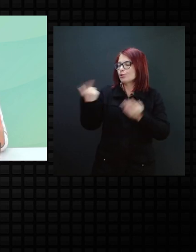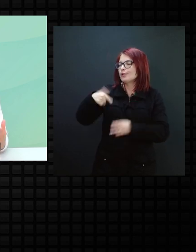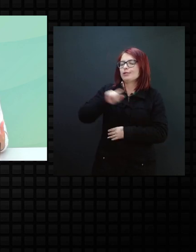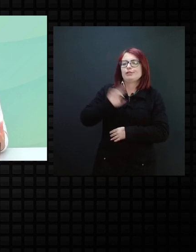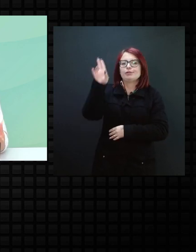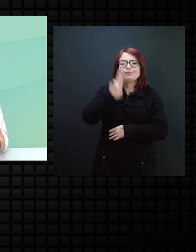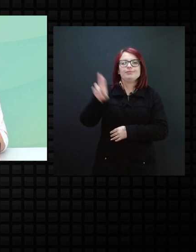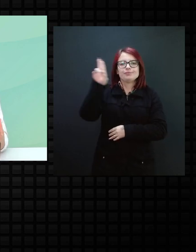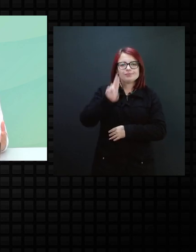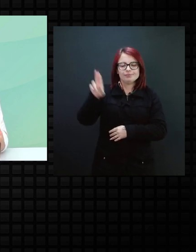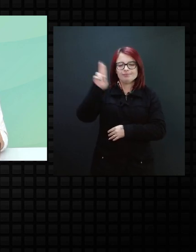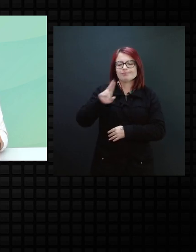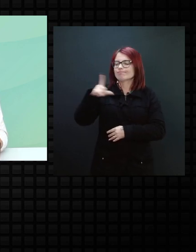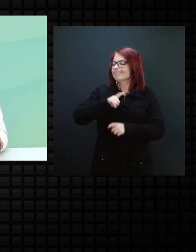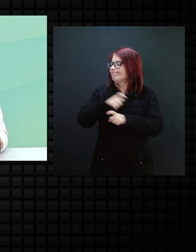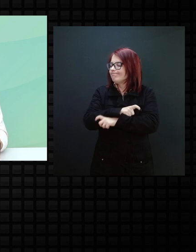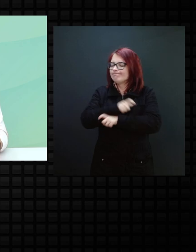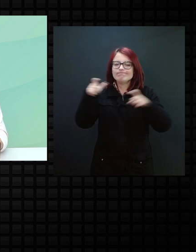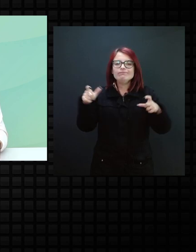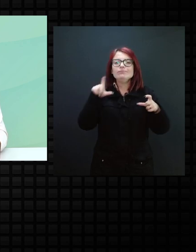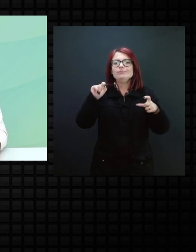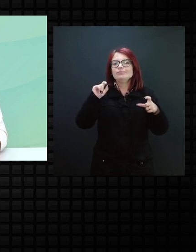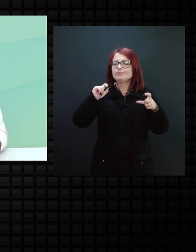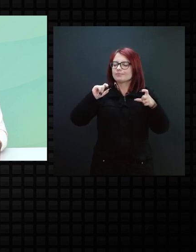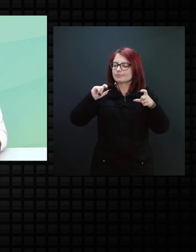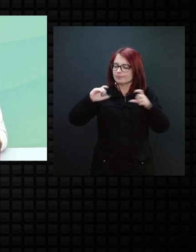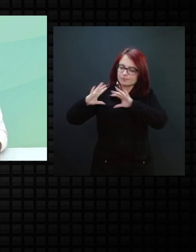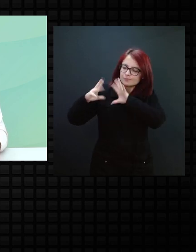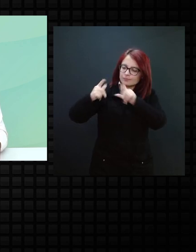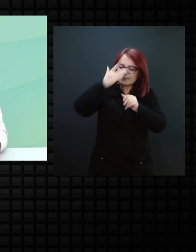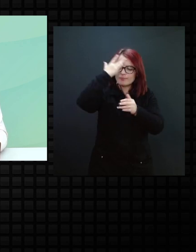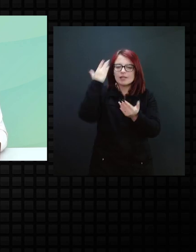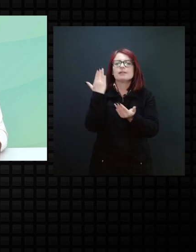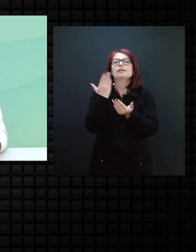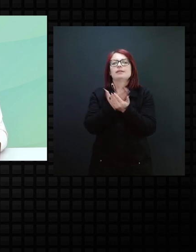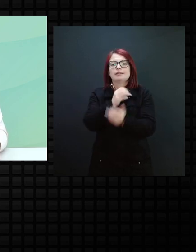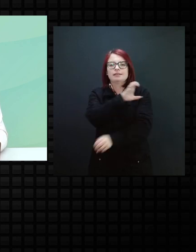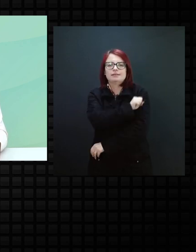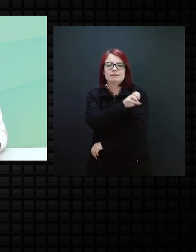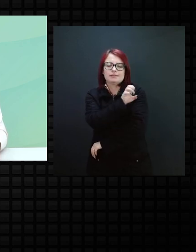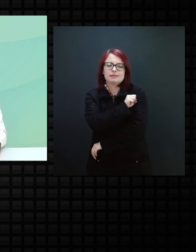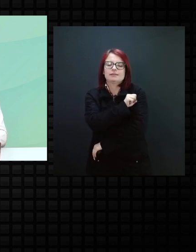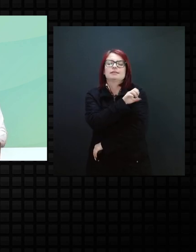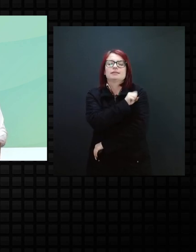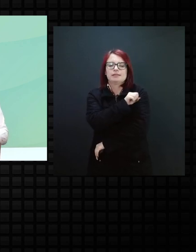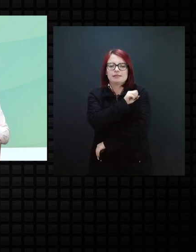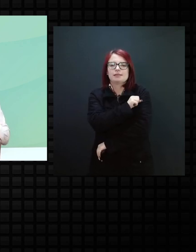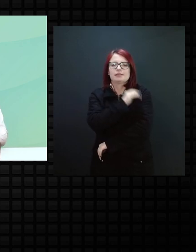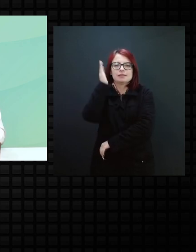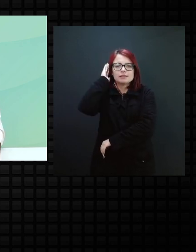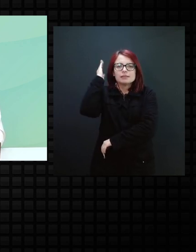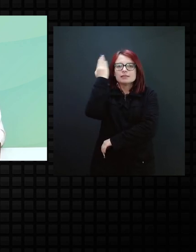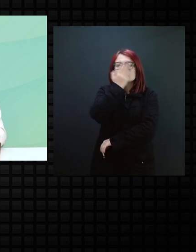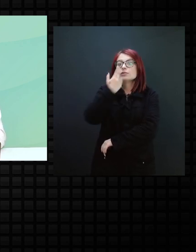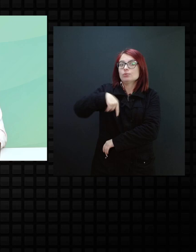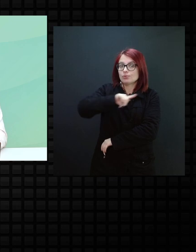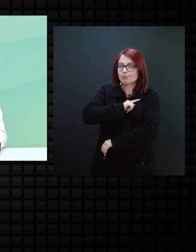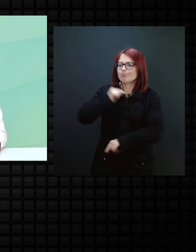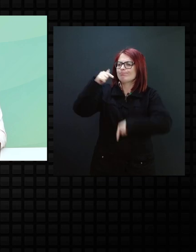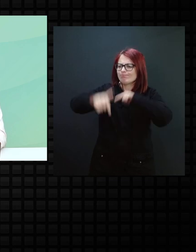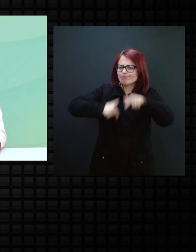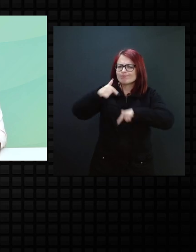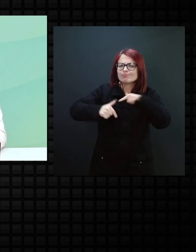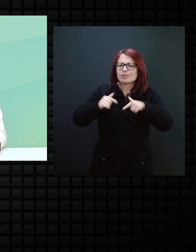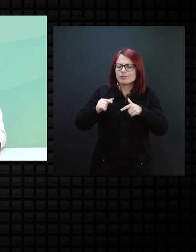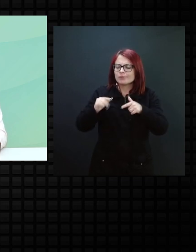com a grande maioria dos estudantes com surdo-cegueira congênitos, né, nós trabalhamos em cima da abordagem